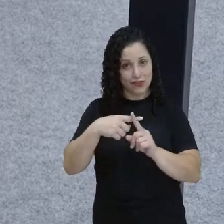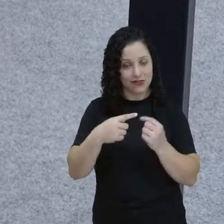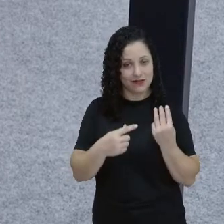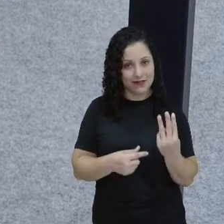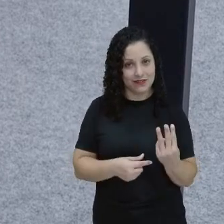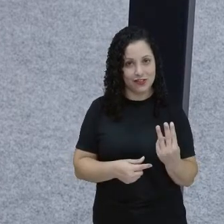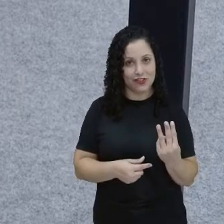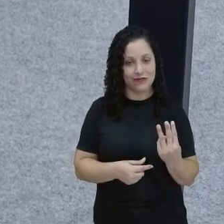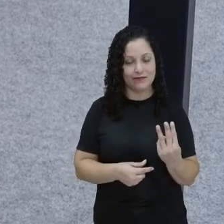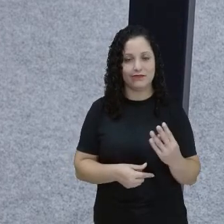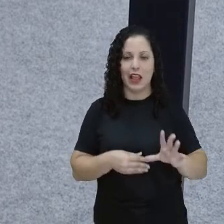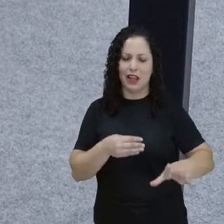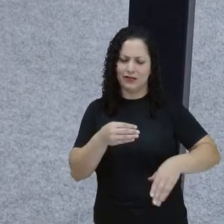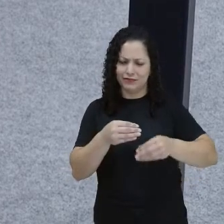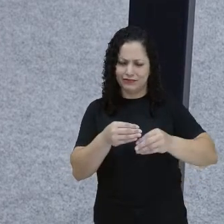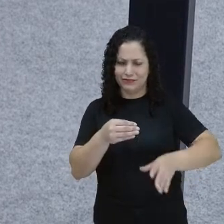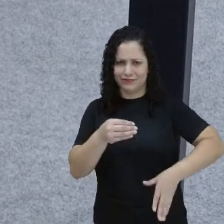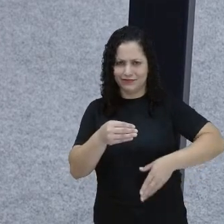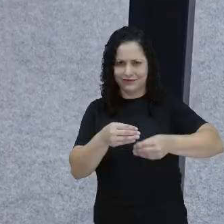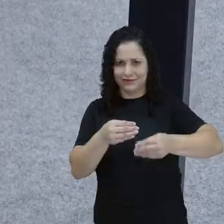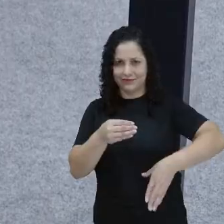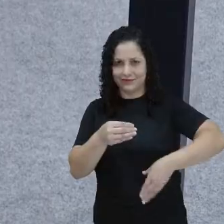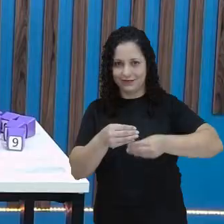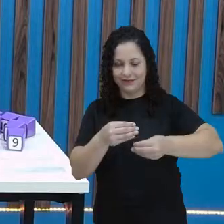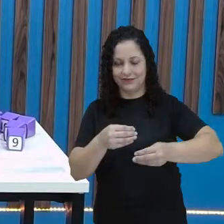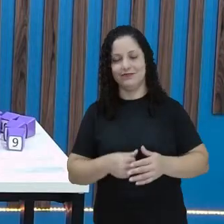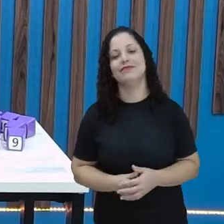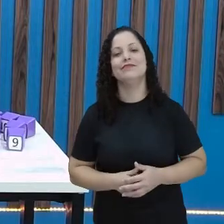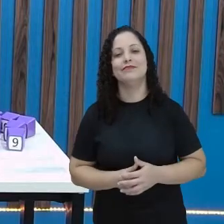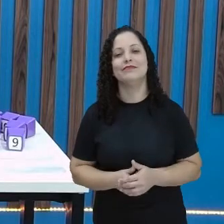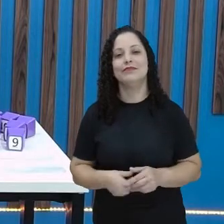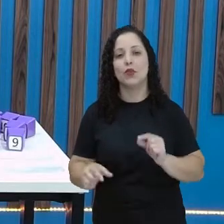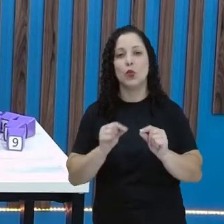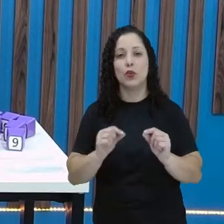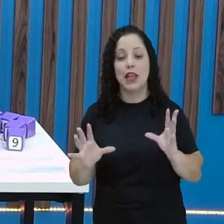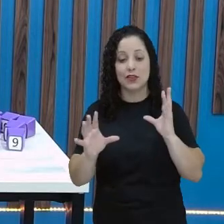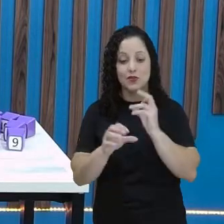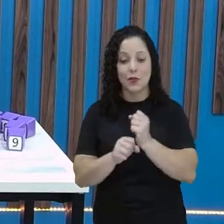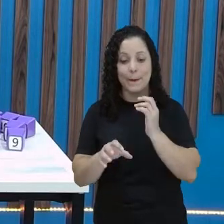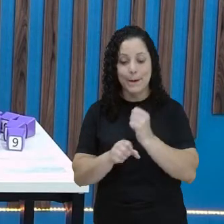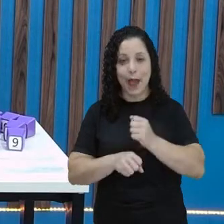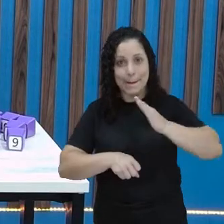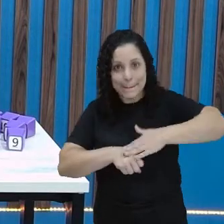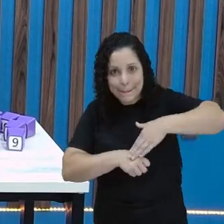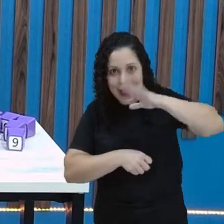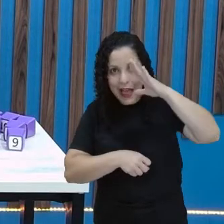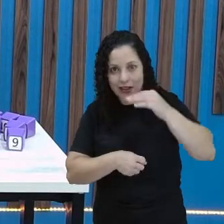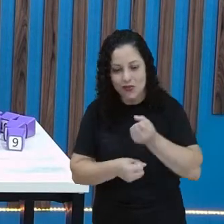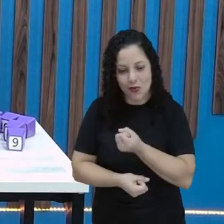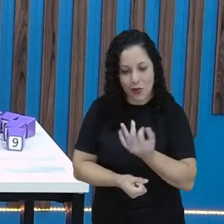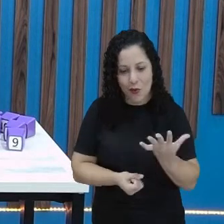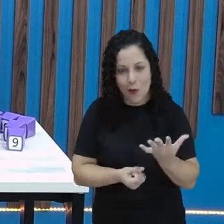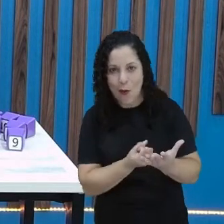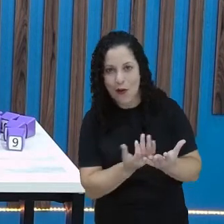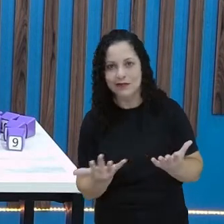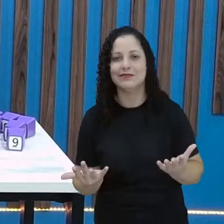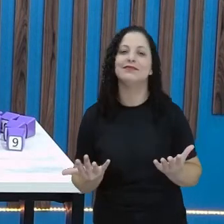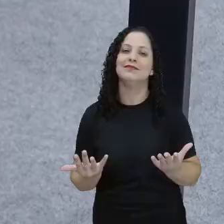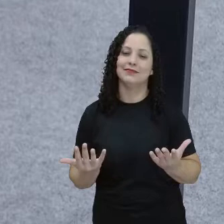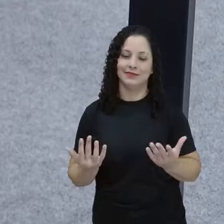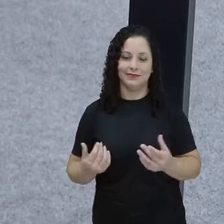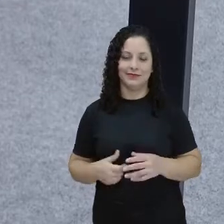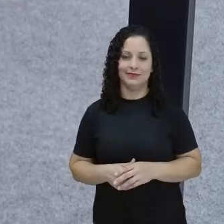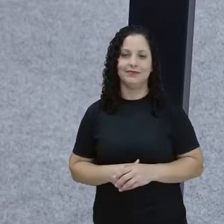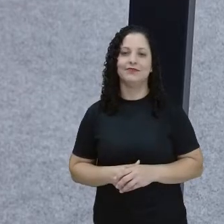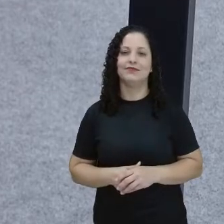Adicionar, a gente já aprendeu, que é o mesmo que o quê? Que somar, que acrescentar. Não é isso, professora Iris?